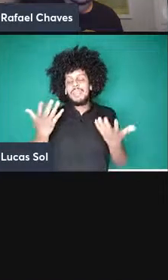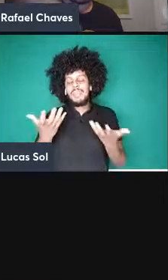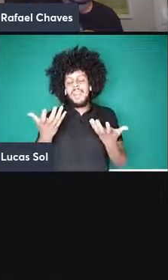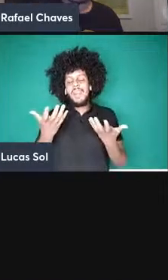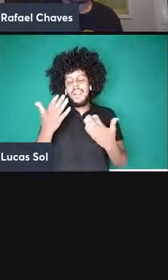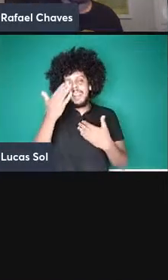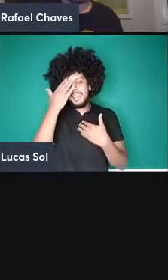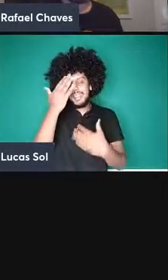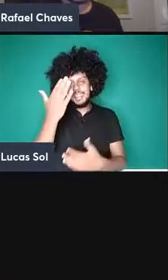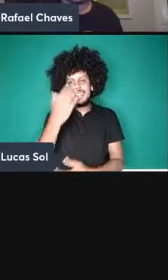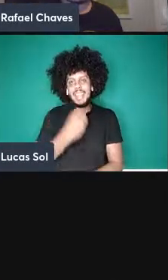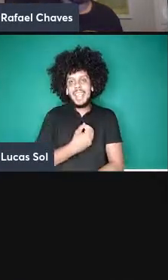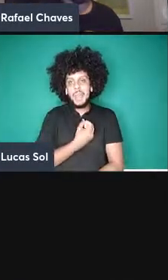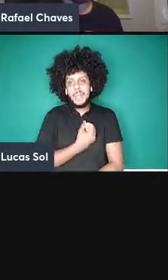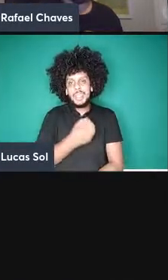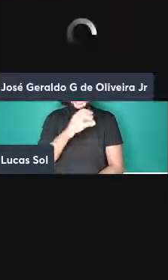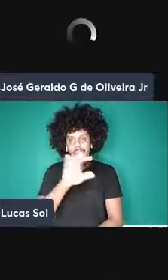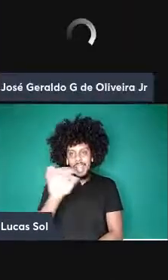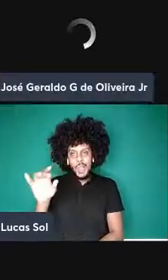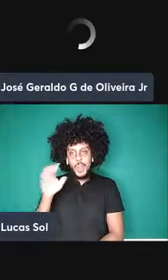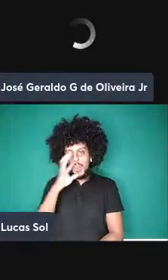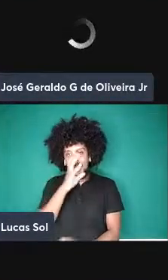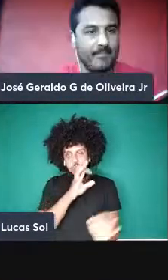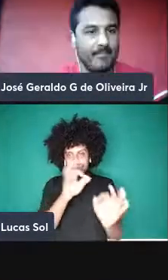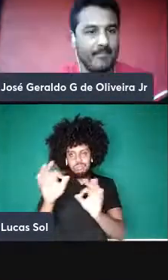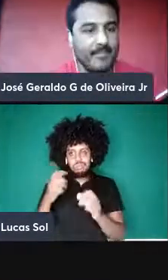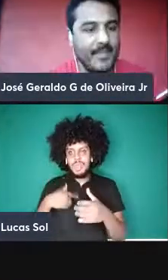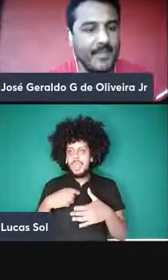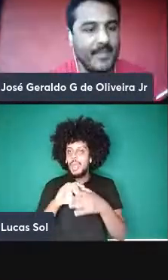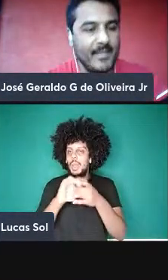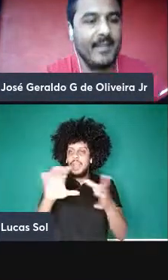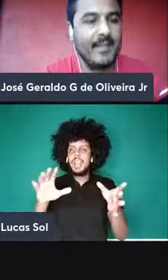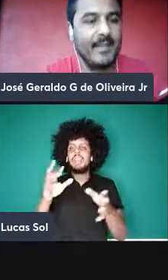aberto a perguntas valeu